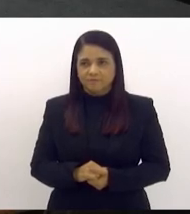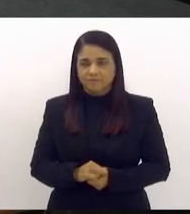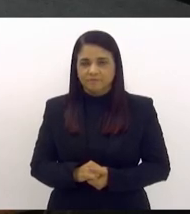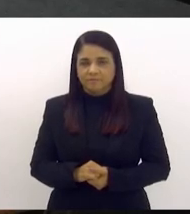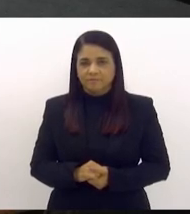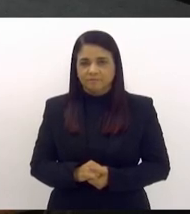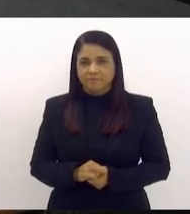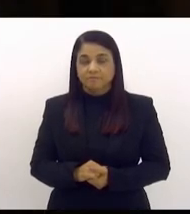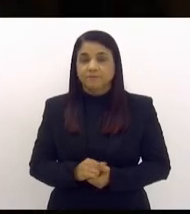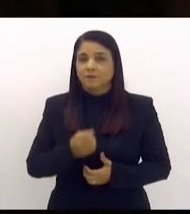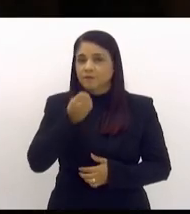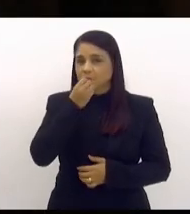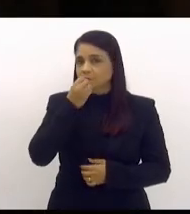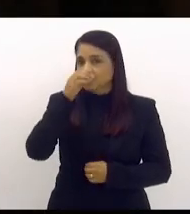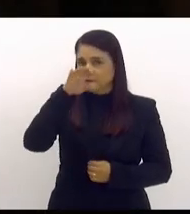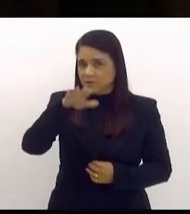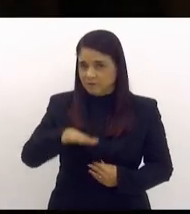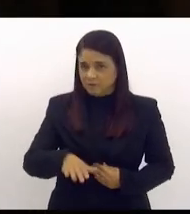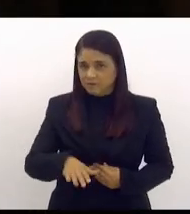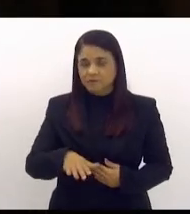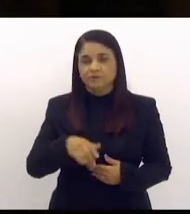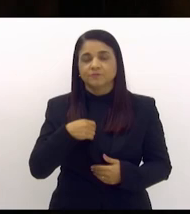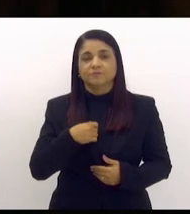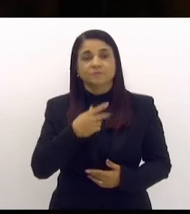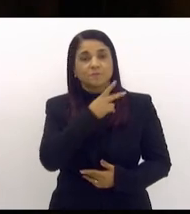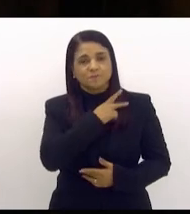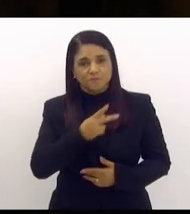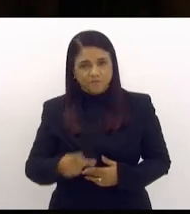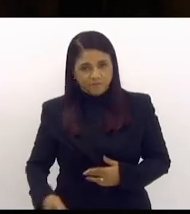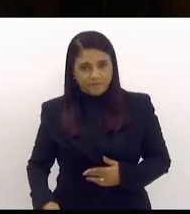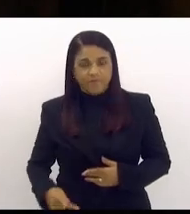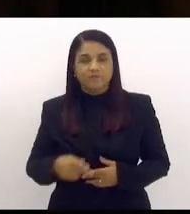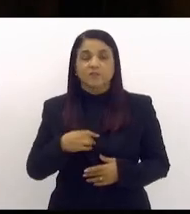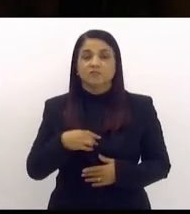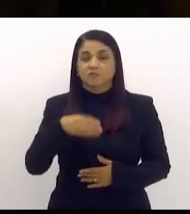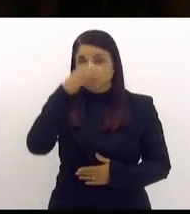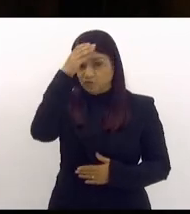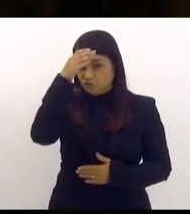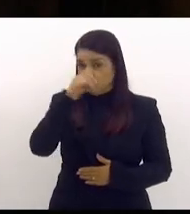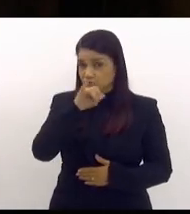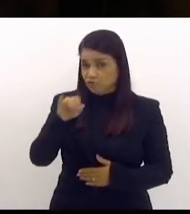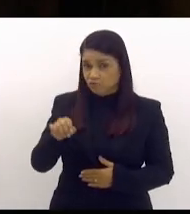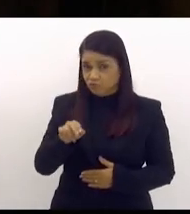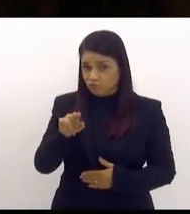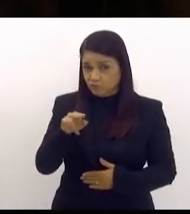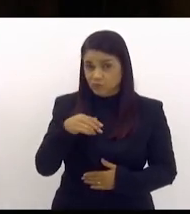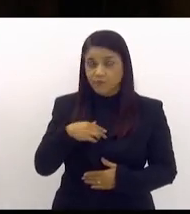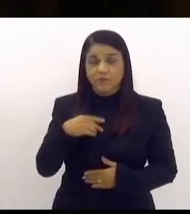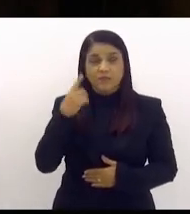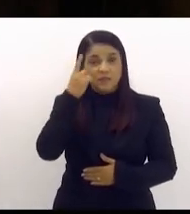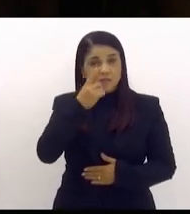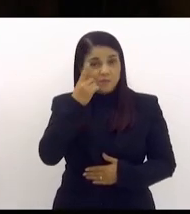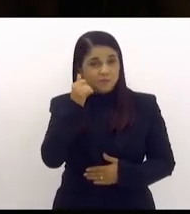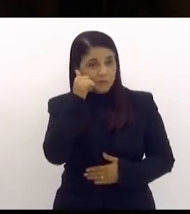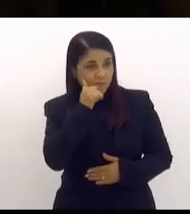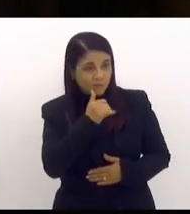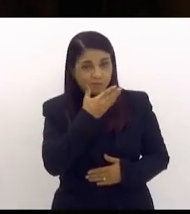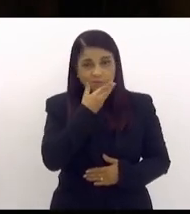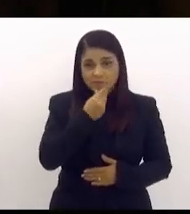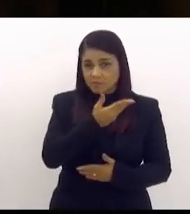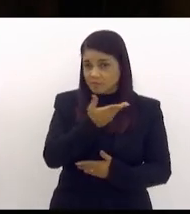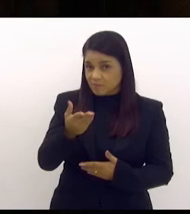Boa tarde senhora presidenta Tia Ju nobres deputados nobres deputadas